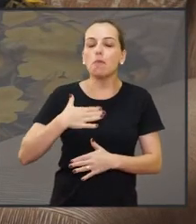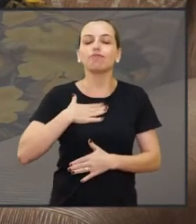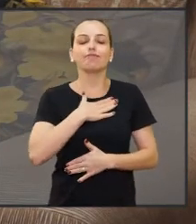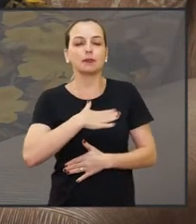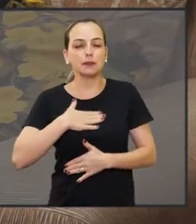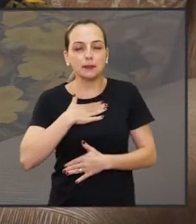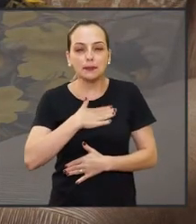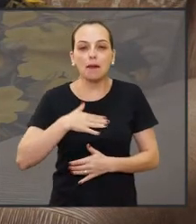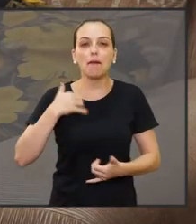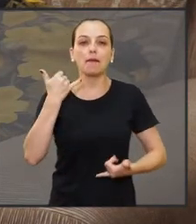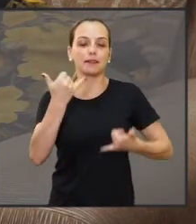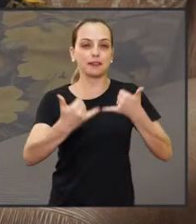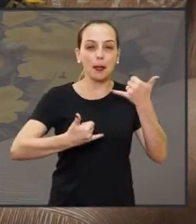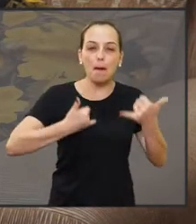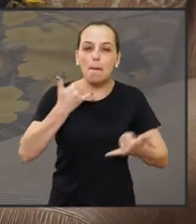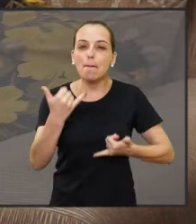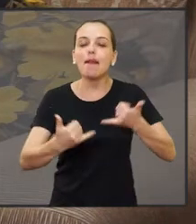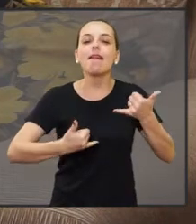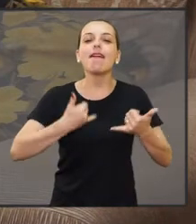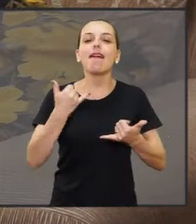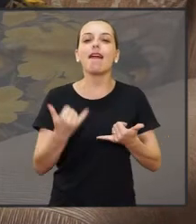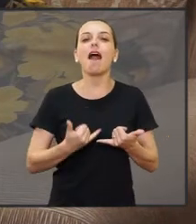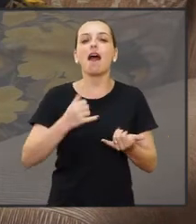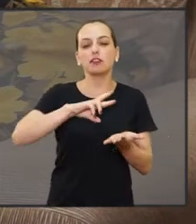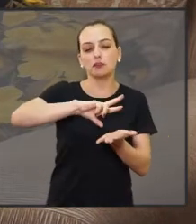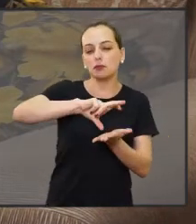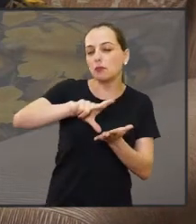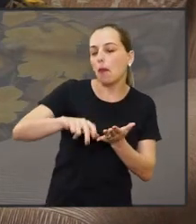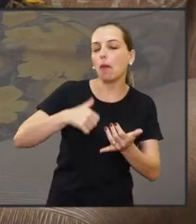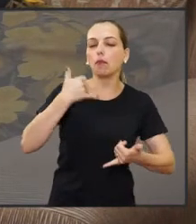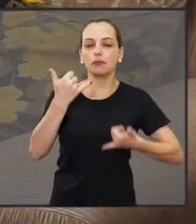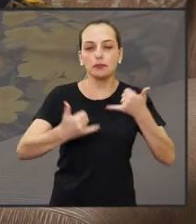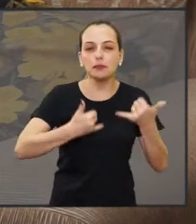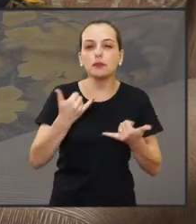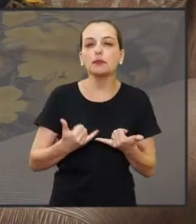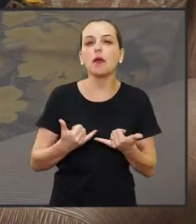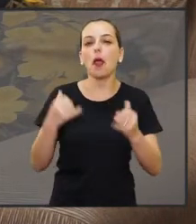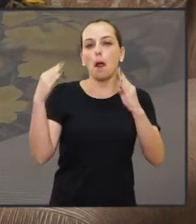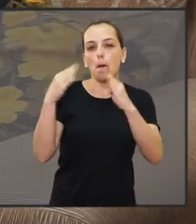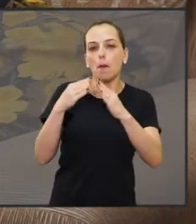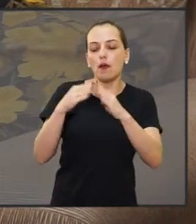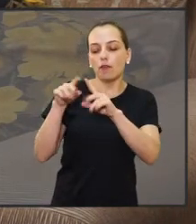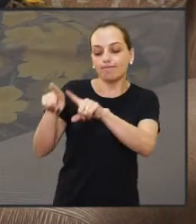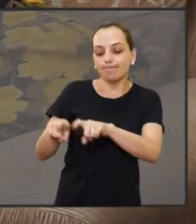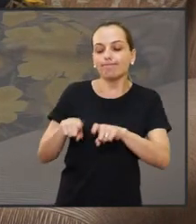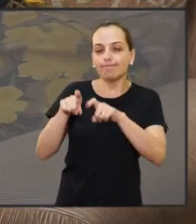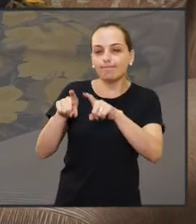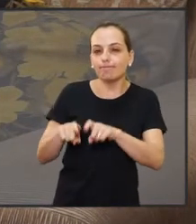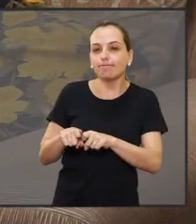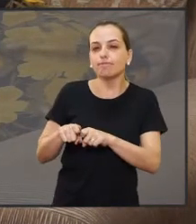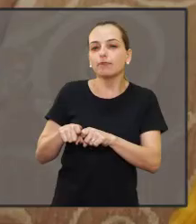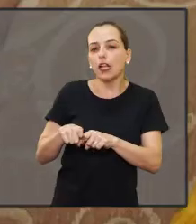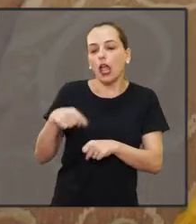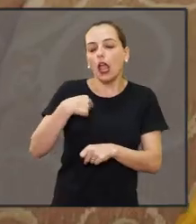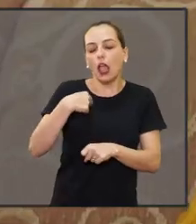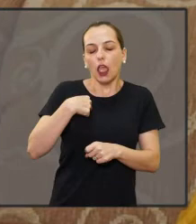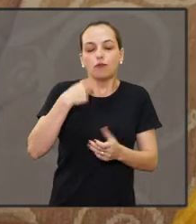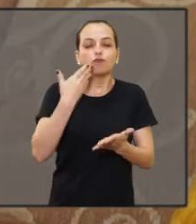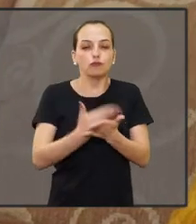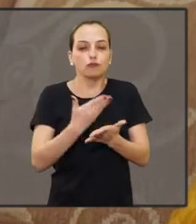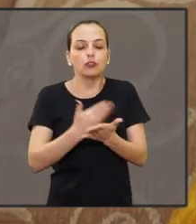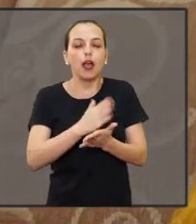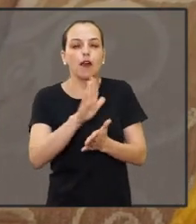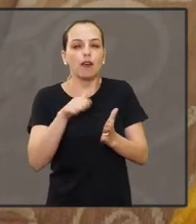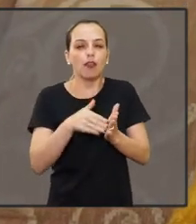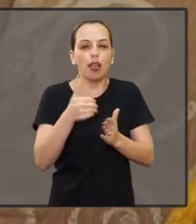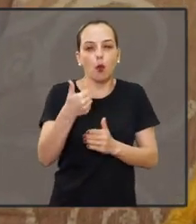gostosa, a gente brincava de esconde-esconde, morava em sítio. Foi uma infância muito boa, estudava,